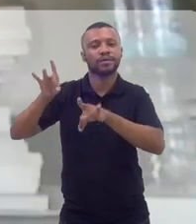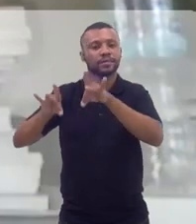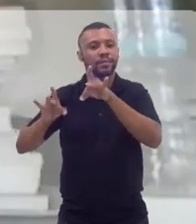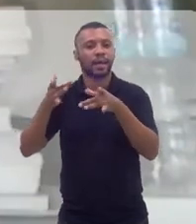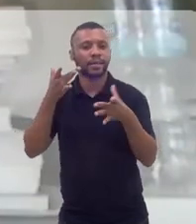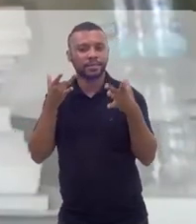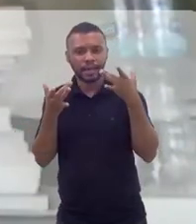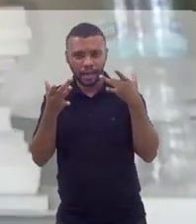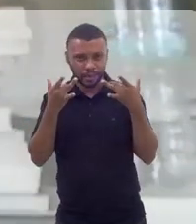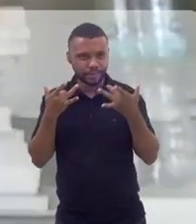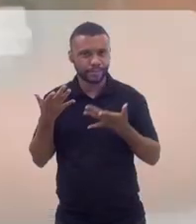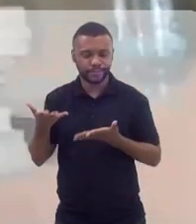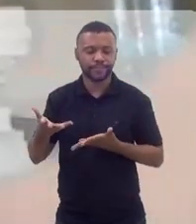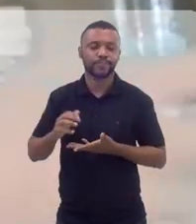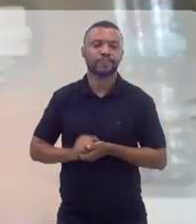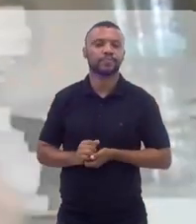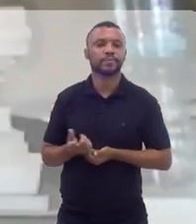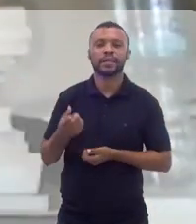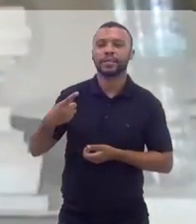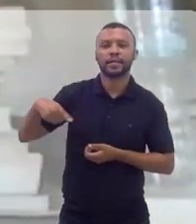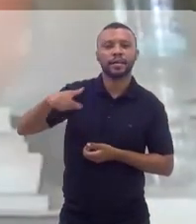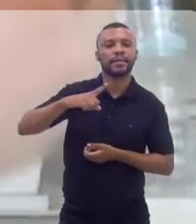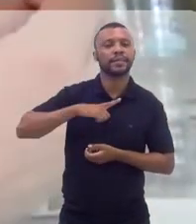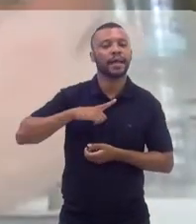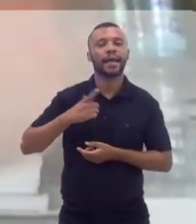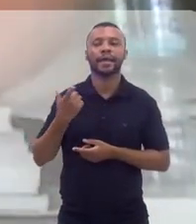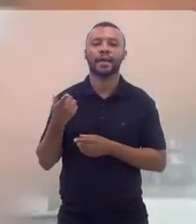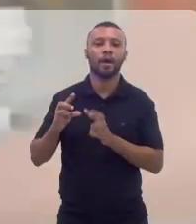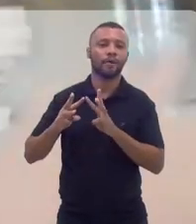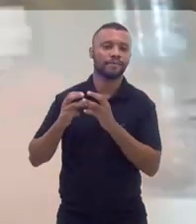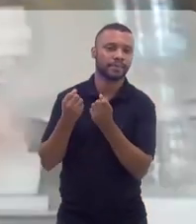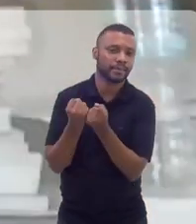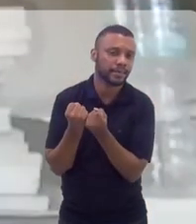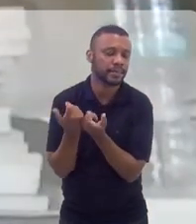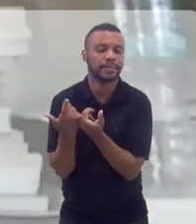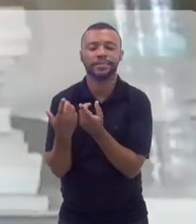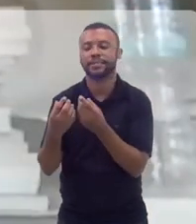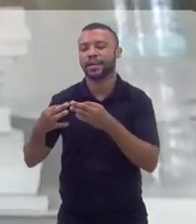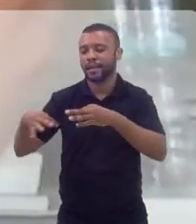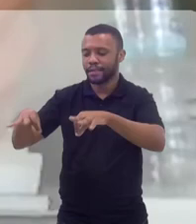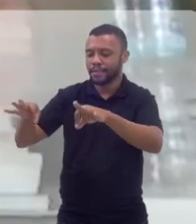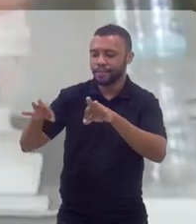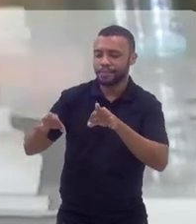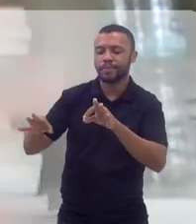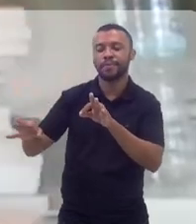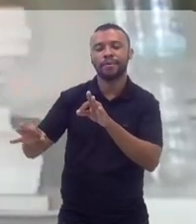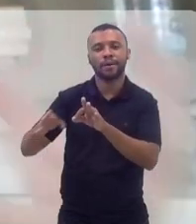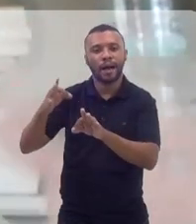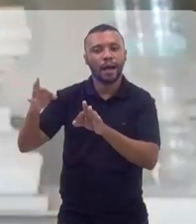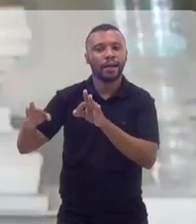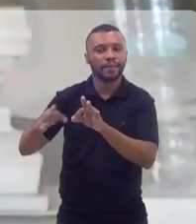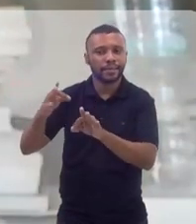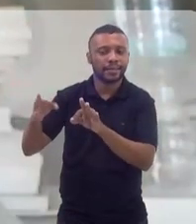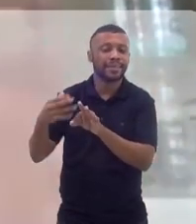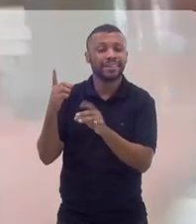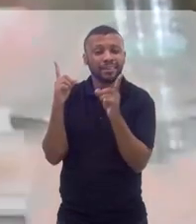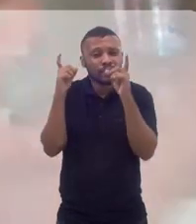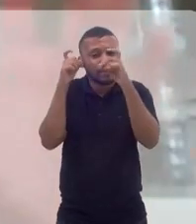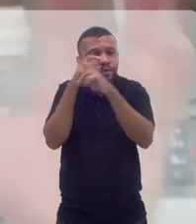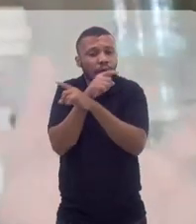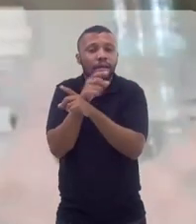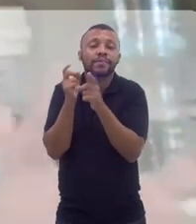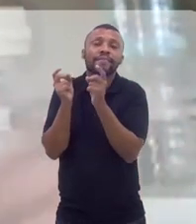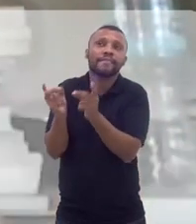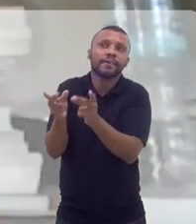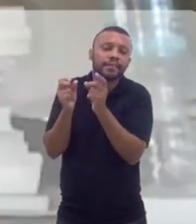clássico. Eles têm lá artesanatos que eles vendem, mas eles têm dificuldade até de vender por conta